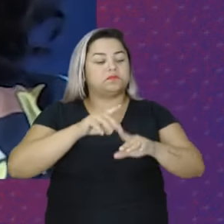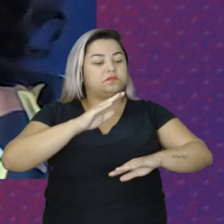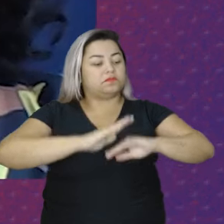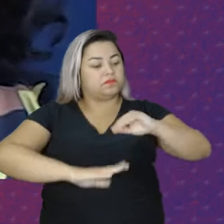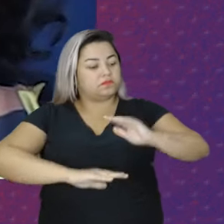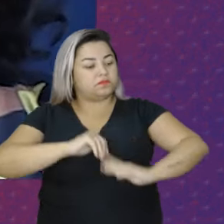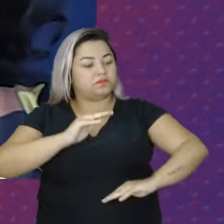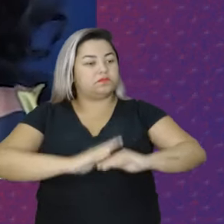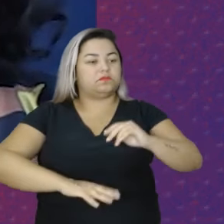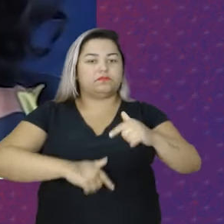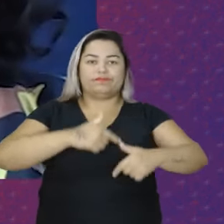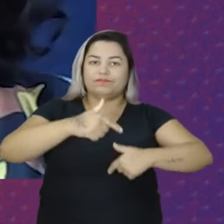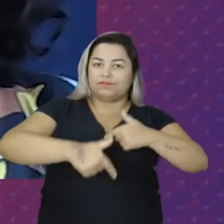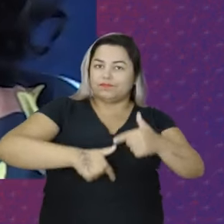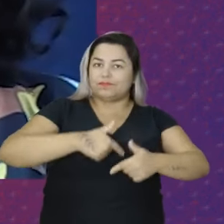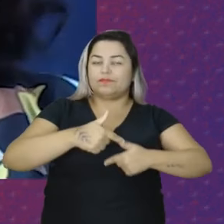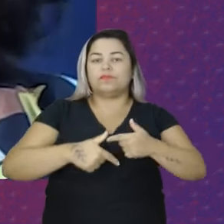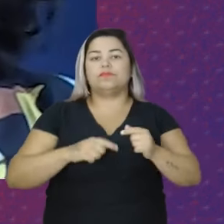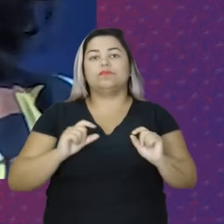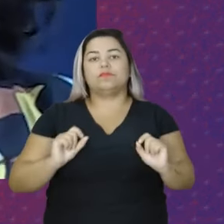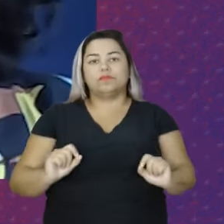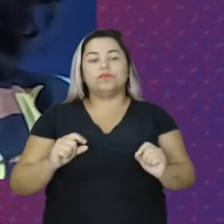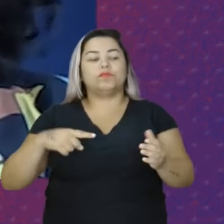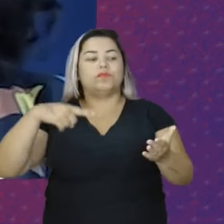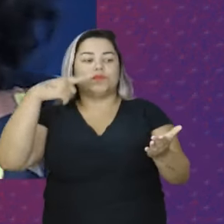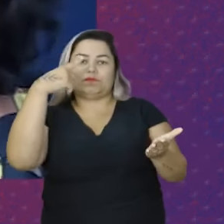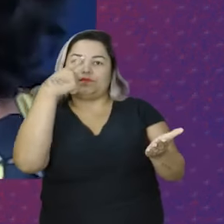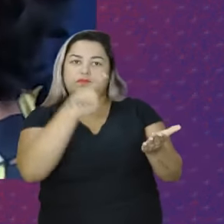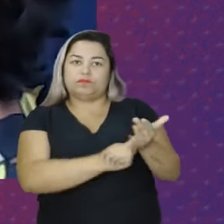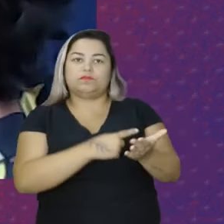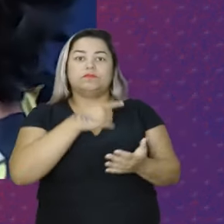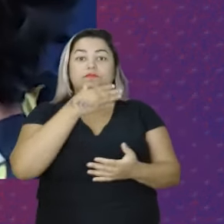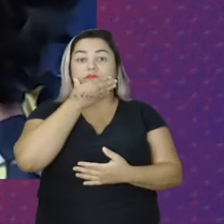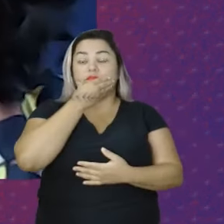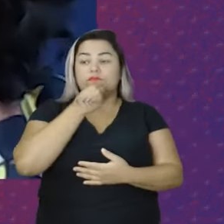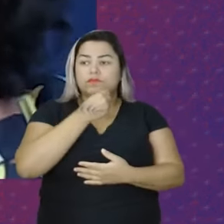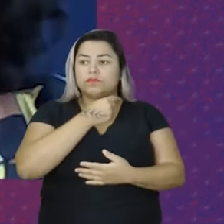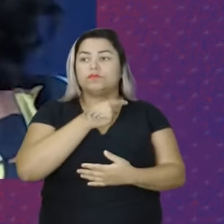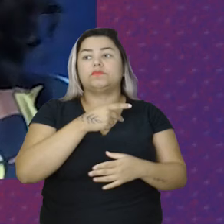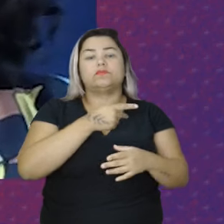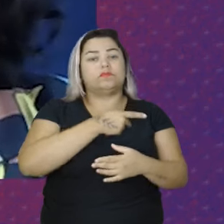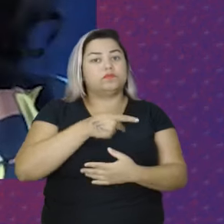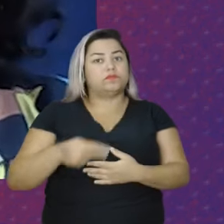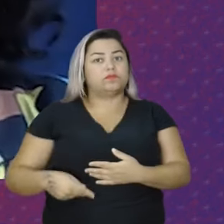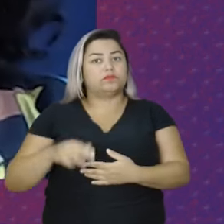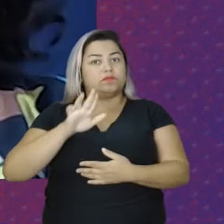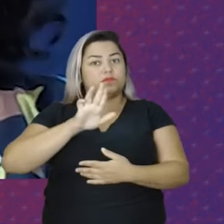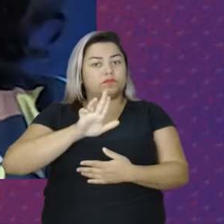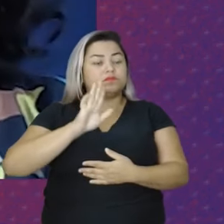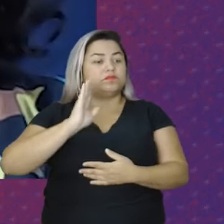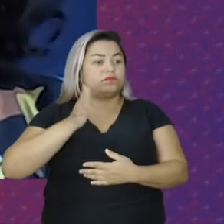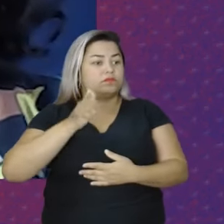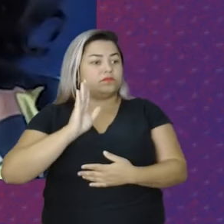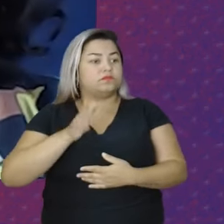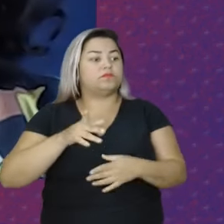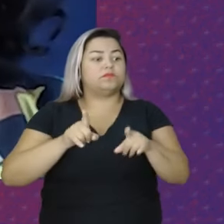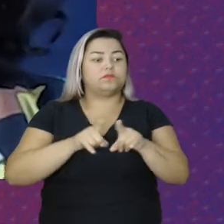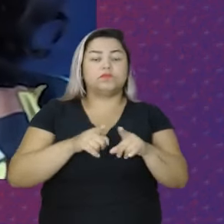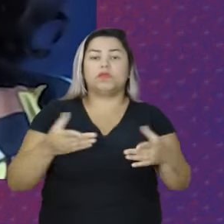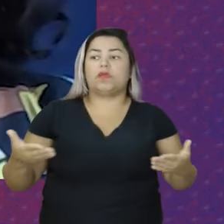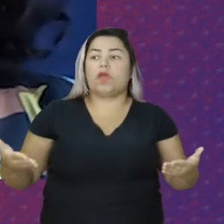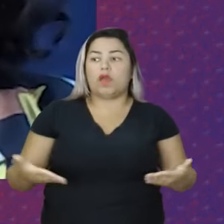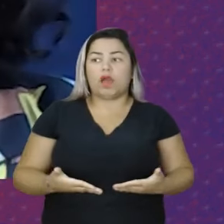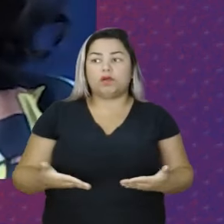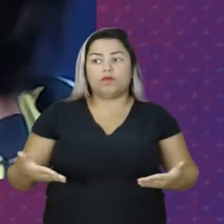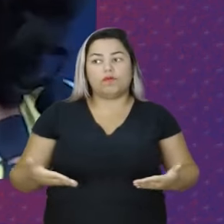Então esse é um compromisso Que o presidente Já trouxe Durante a campanha Eleitoral E que agora